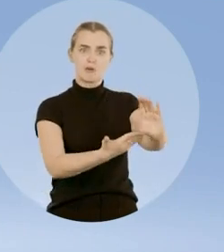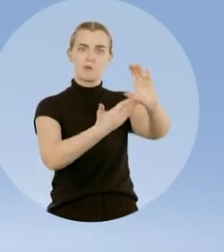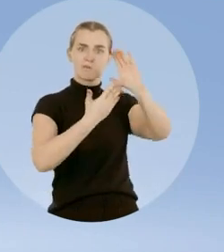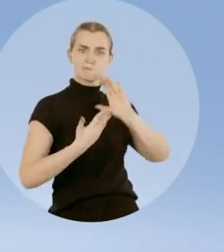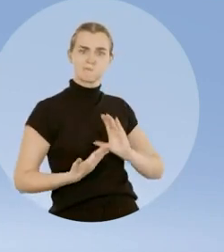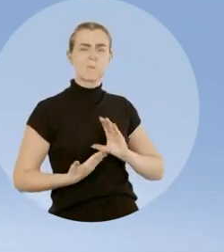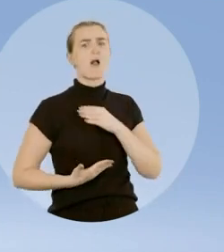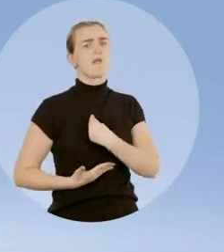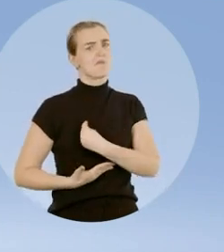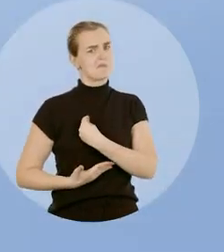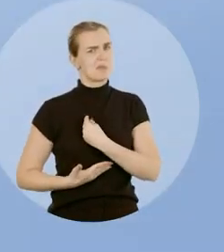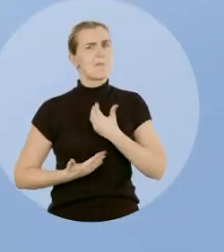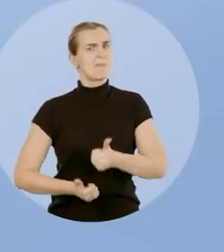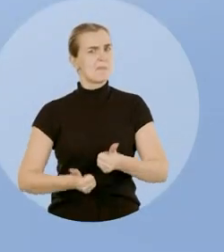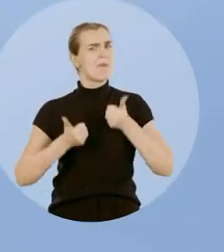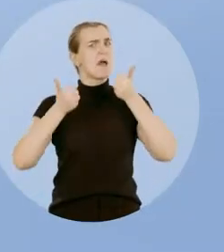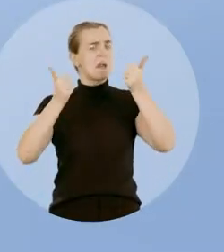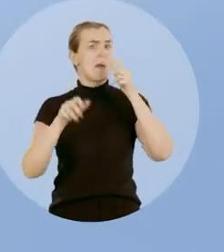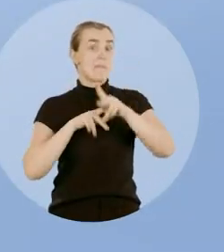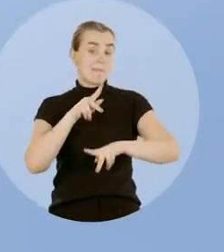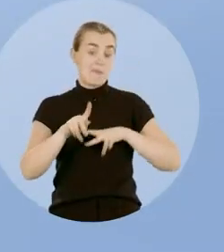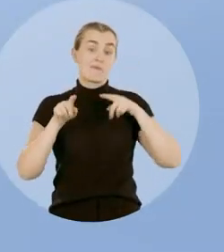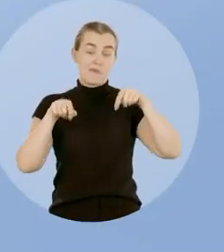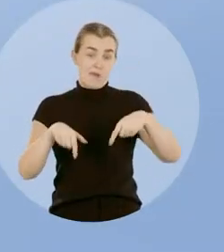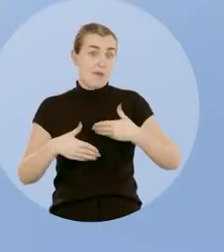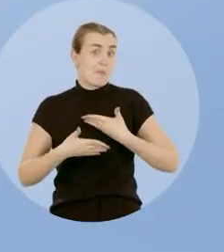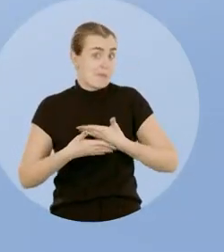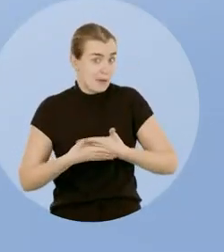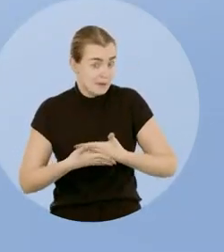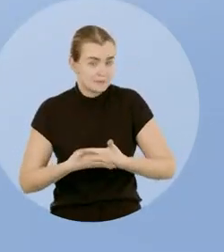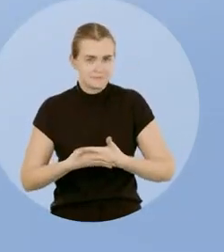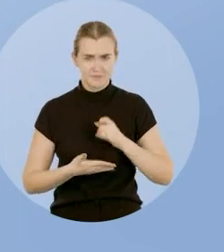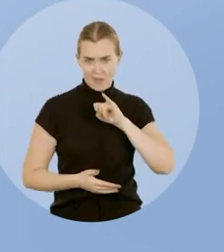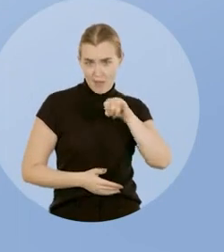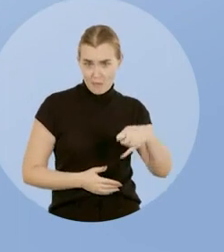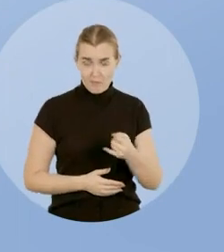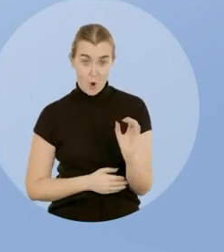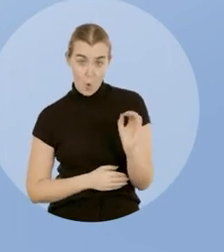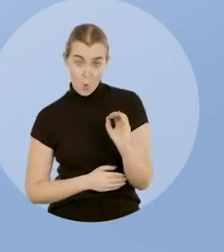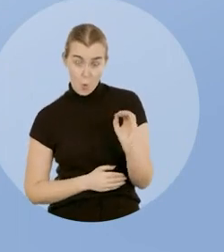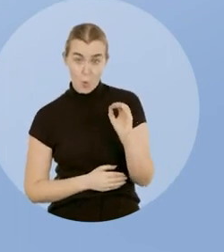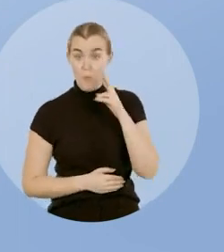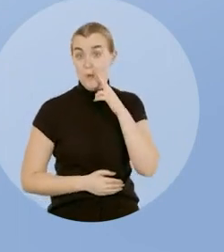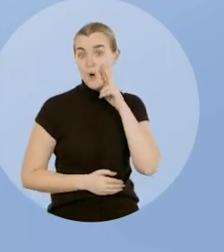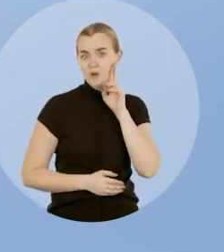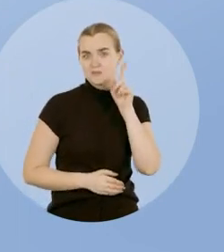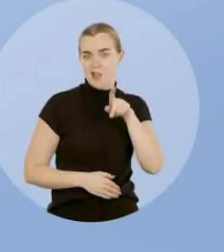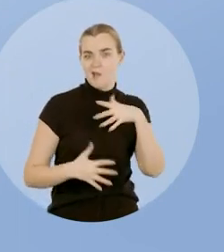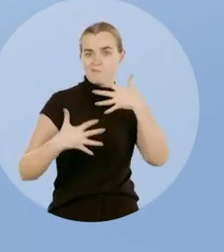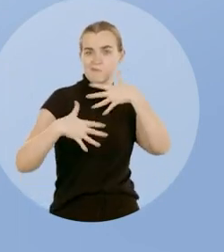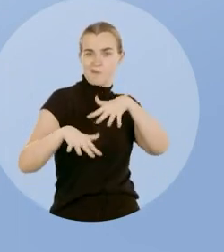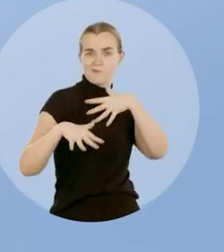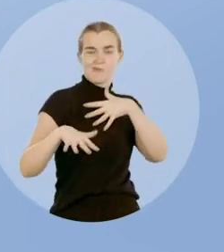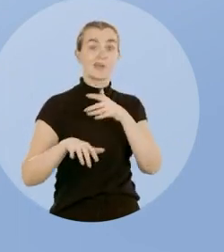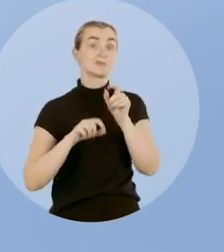melhoraram a vida de muita gente em Ribeirão. Aproveitando que estamos no Outubro Rosa, movimento internacional de